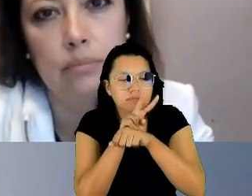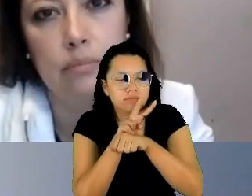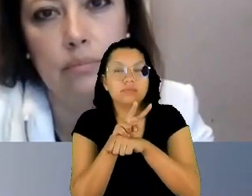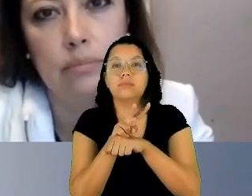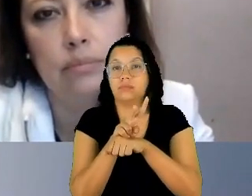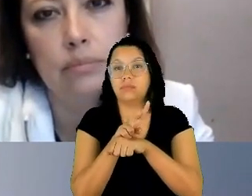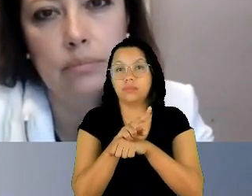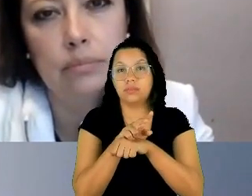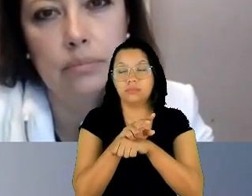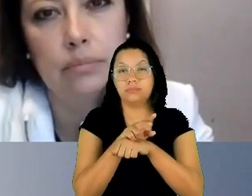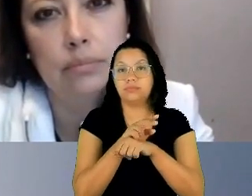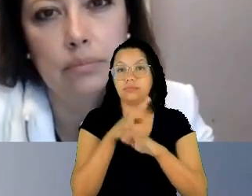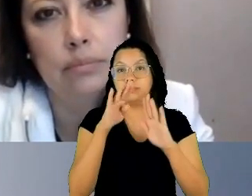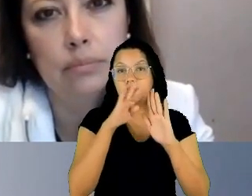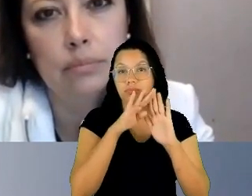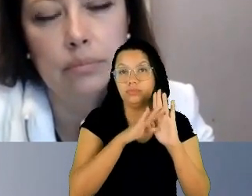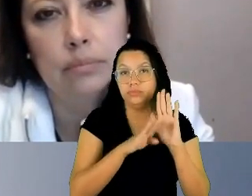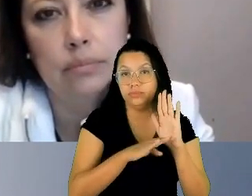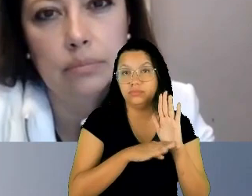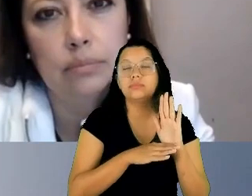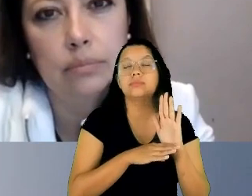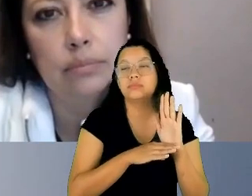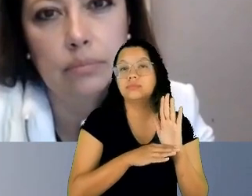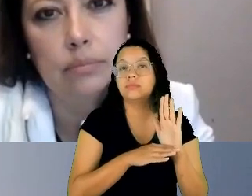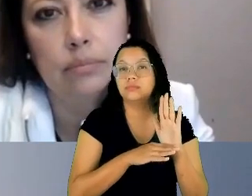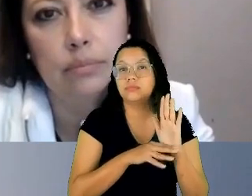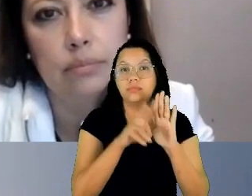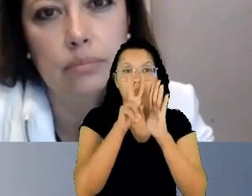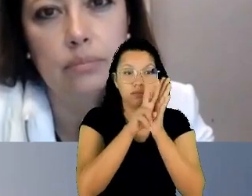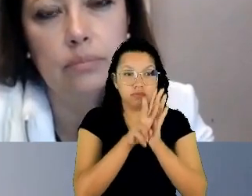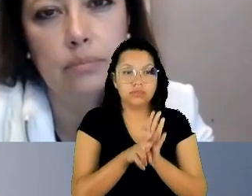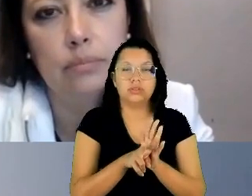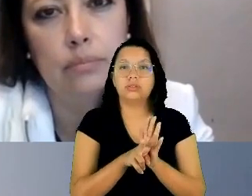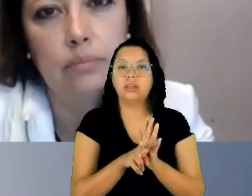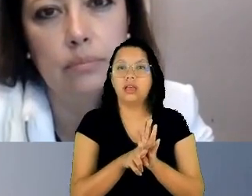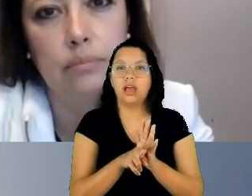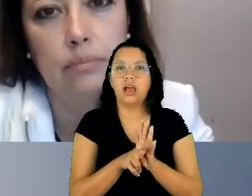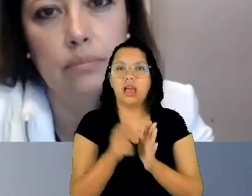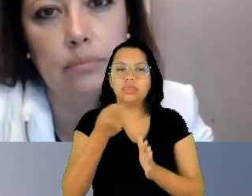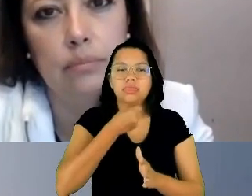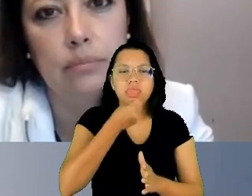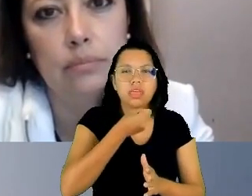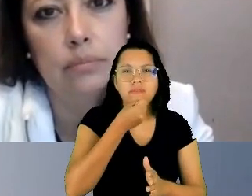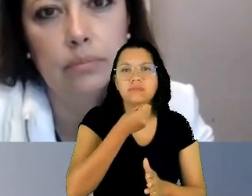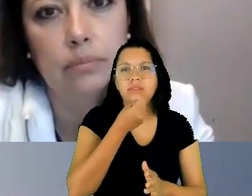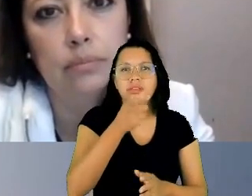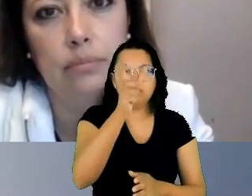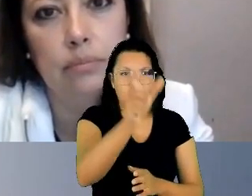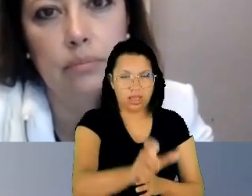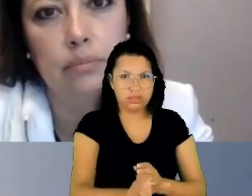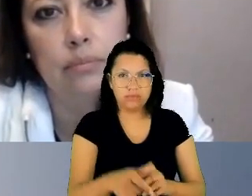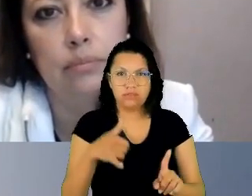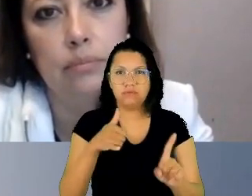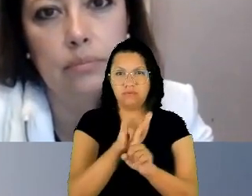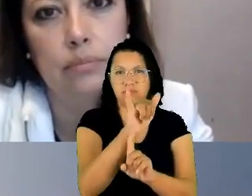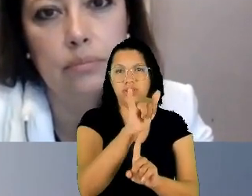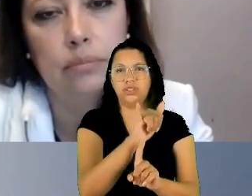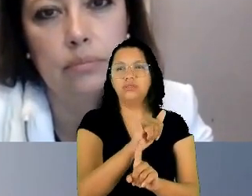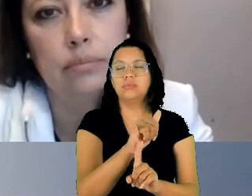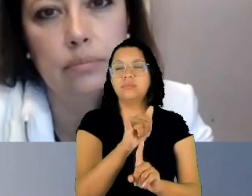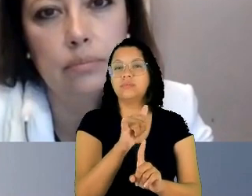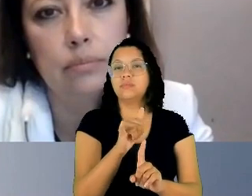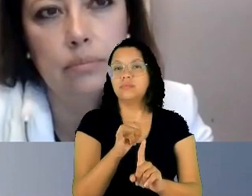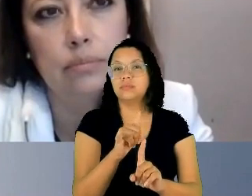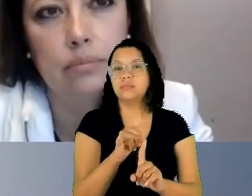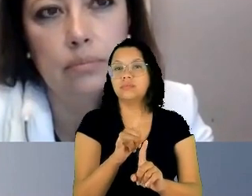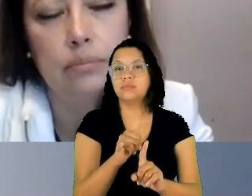protocolos de entrevistas para supostas vítimas de violência, protocolos para o exame da integridade sexual,